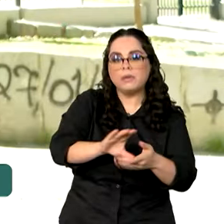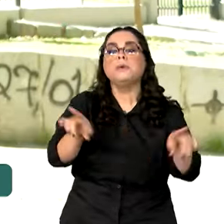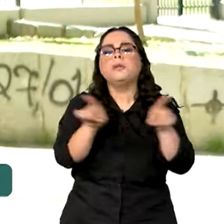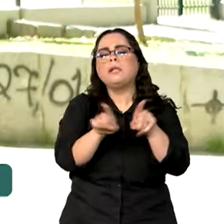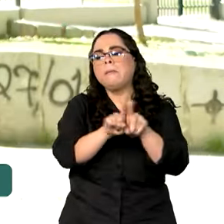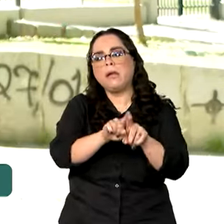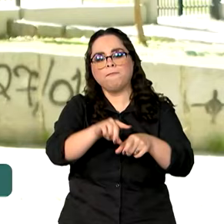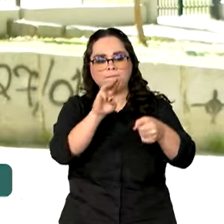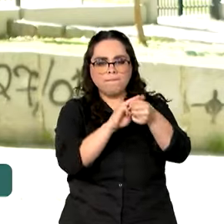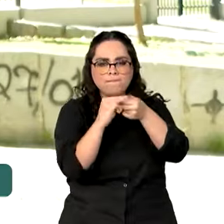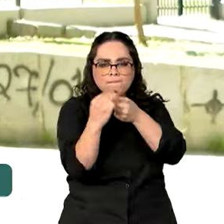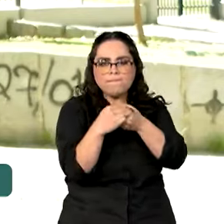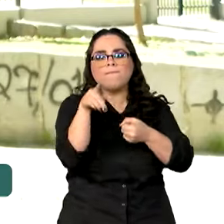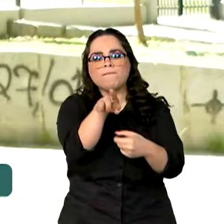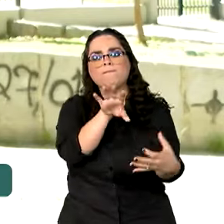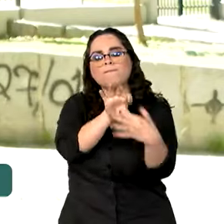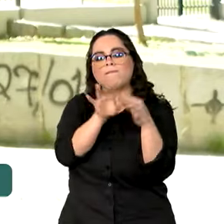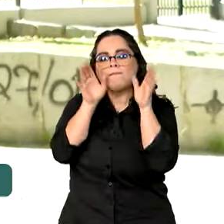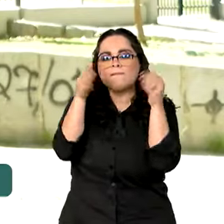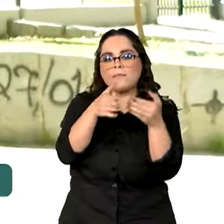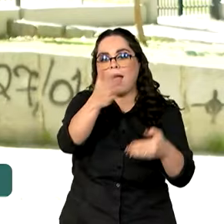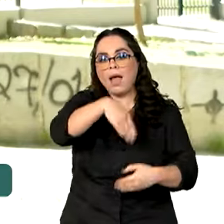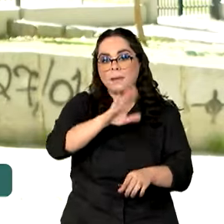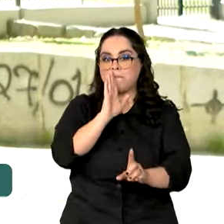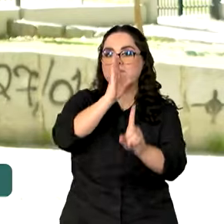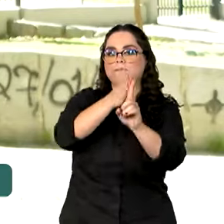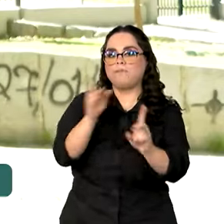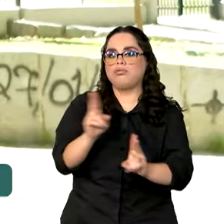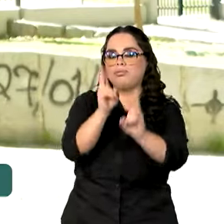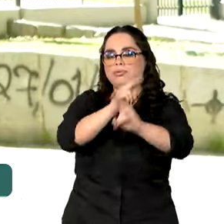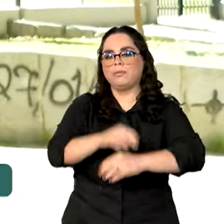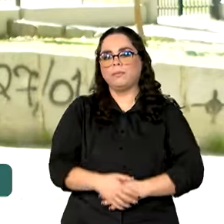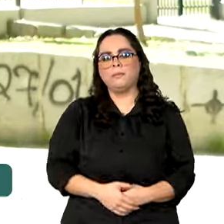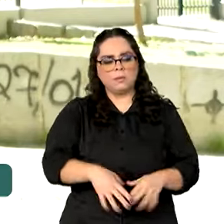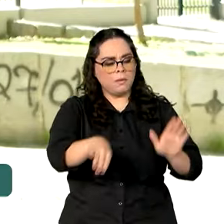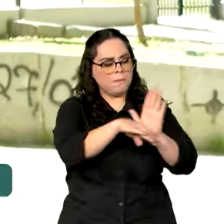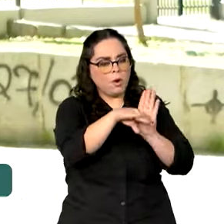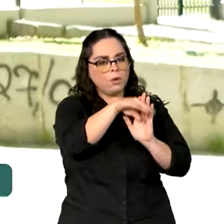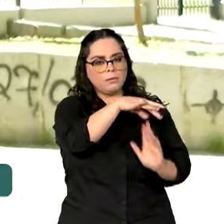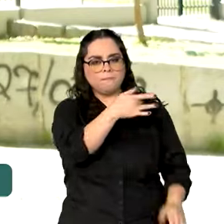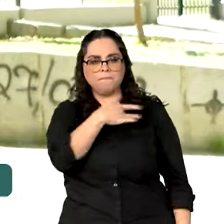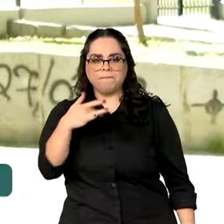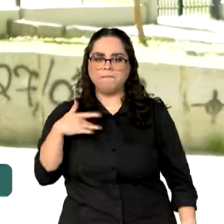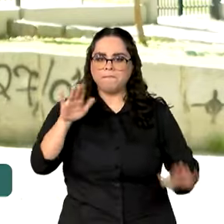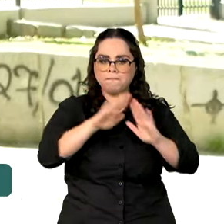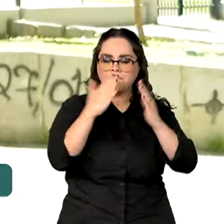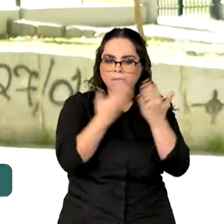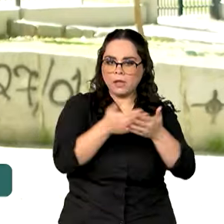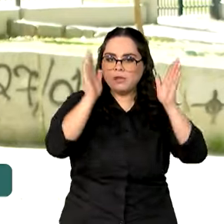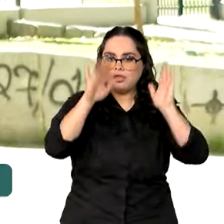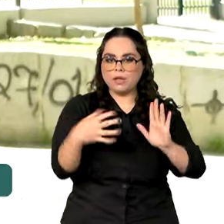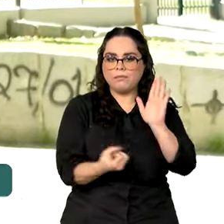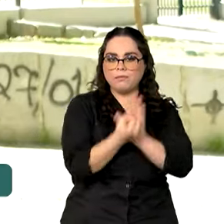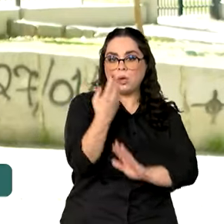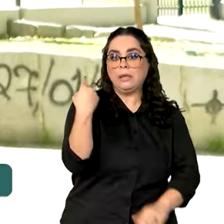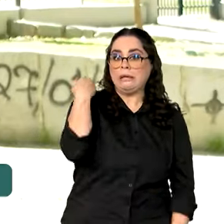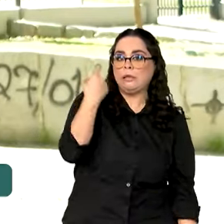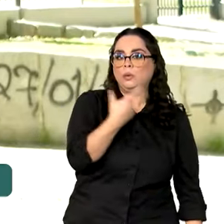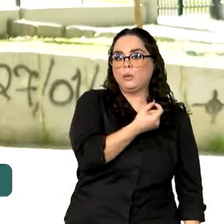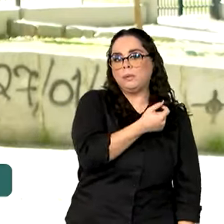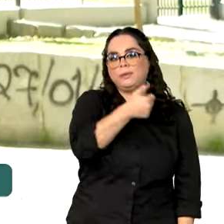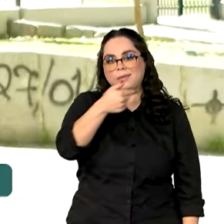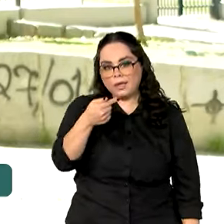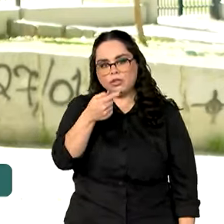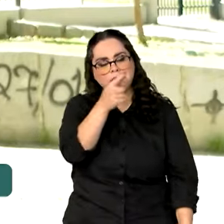focaram nas áreas consideradas prioritárias. O programa Saúde nas Escolas foi criado em 2007 com o intuito de